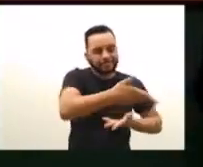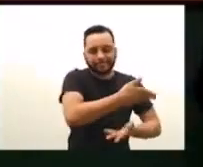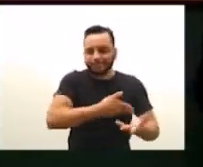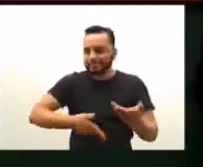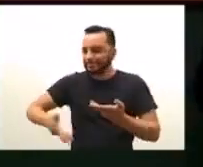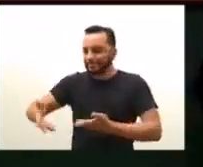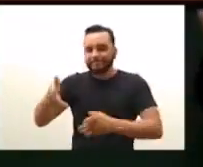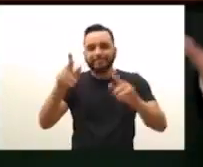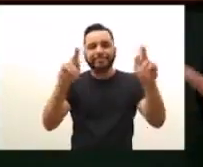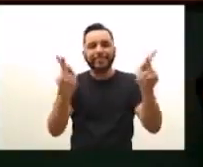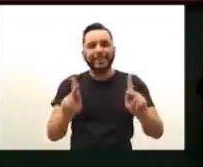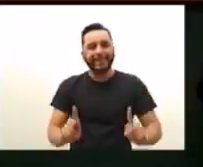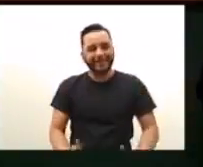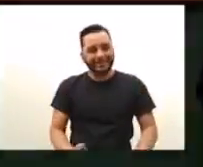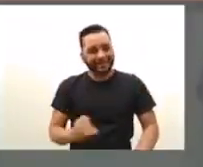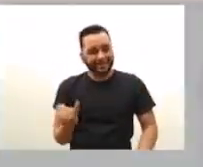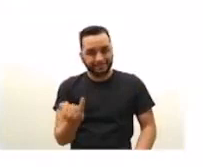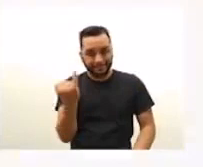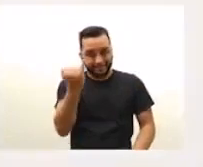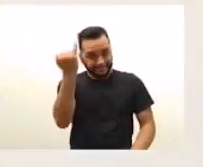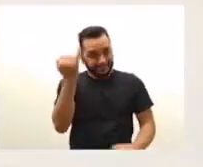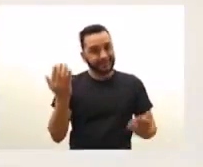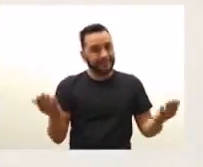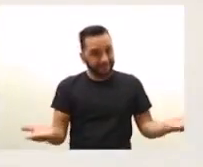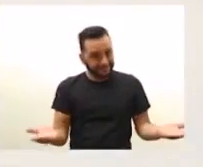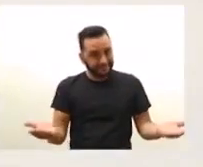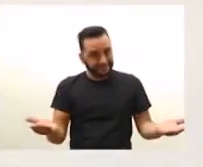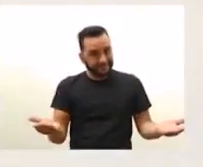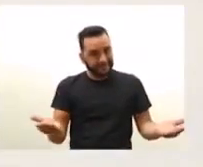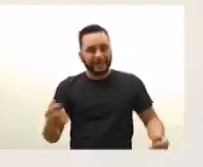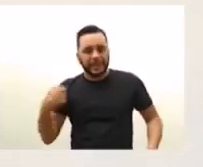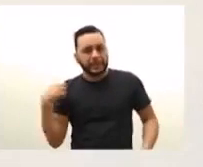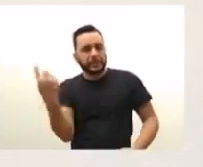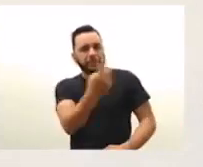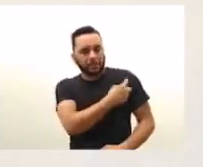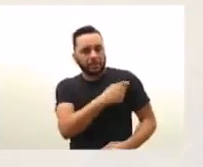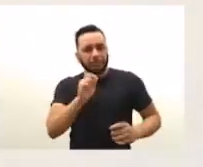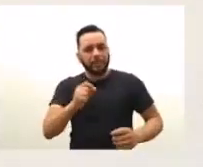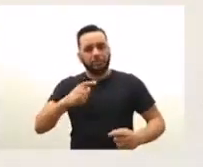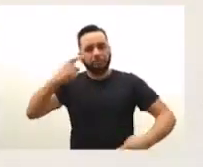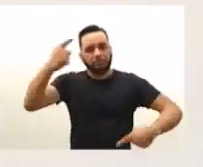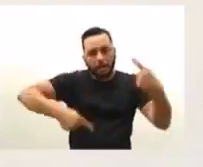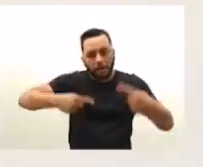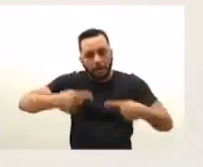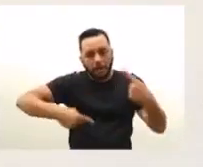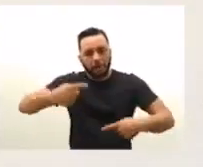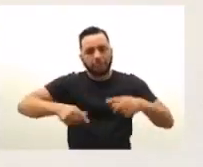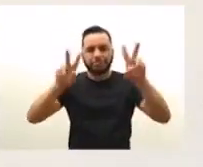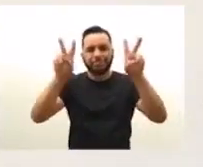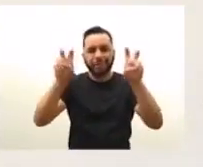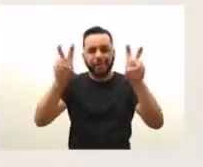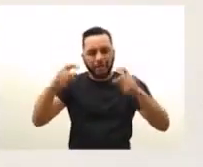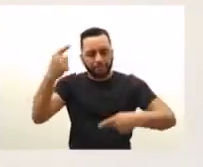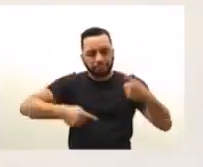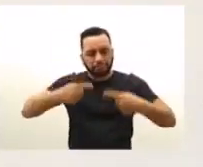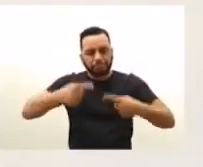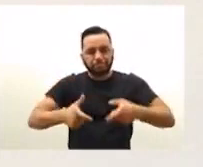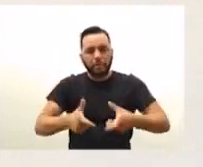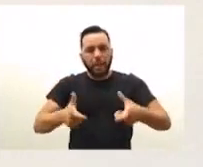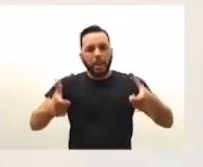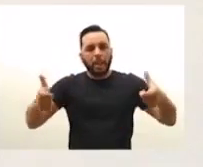pacífica, passa pelas pessoas. Essa é uma forma de ampliar o debate desse assunto, de dar